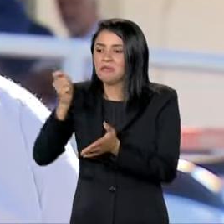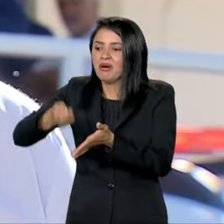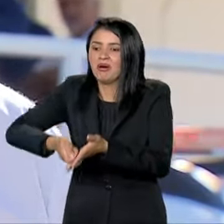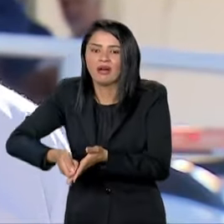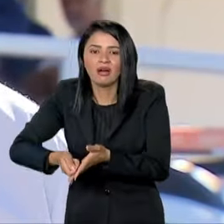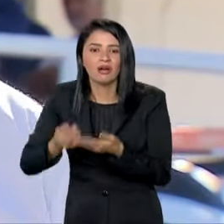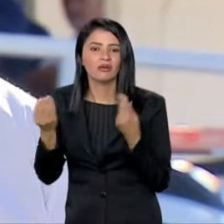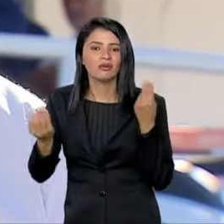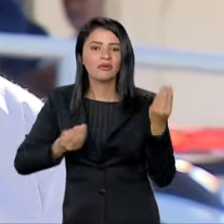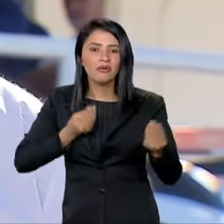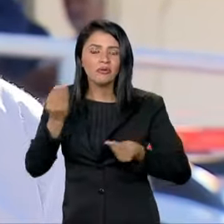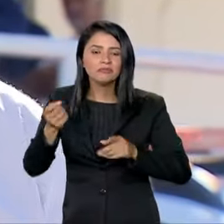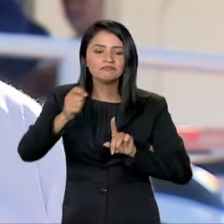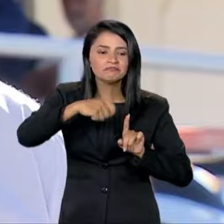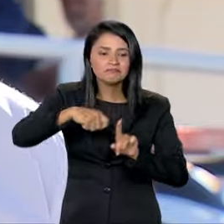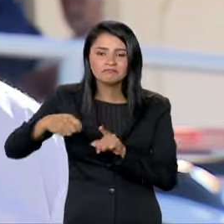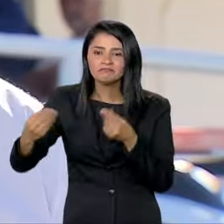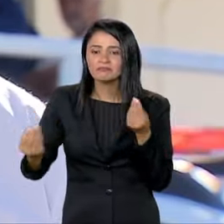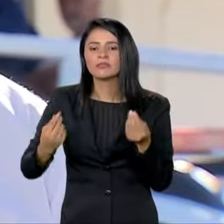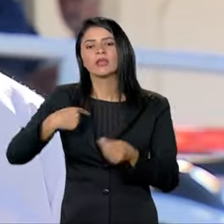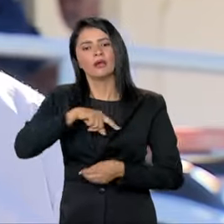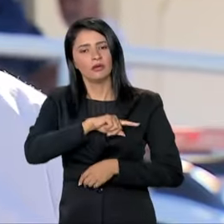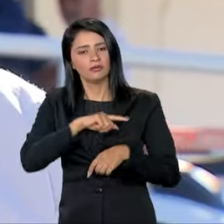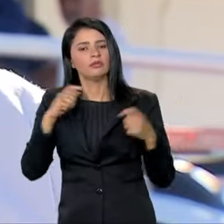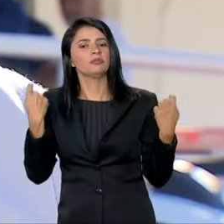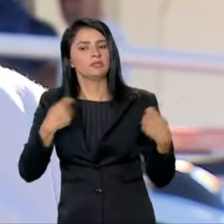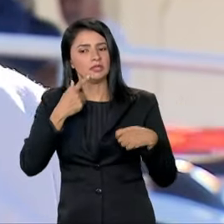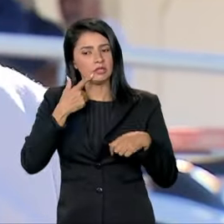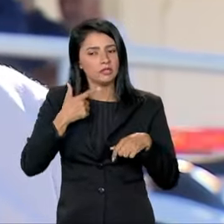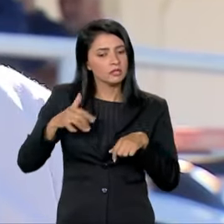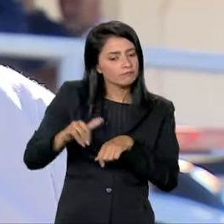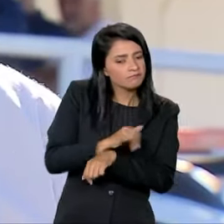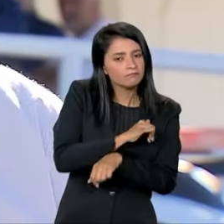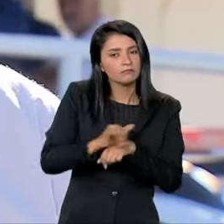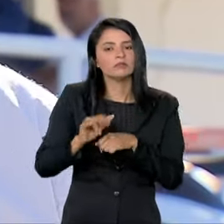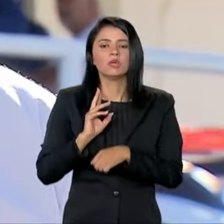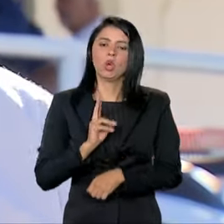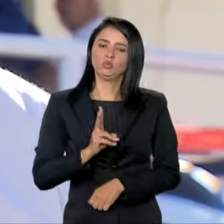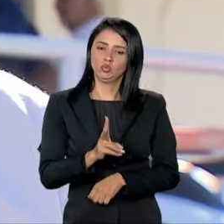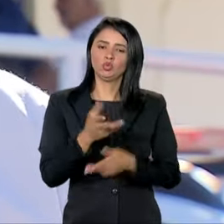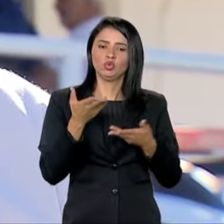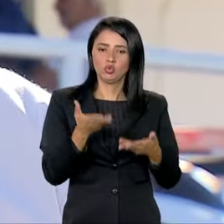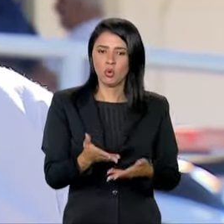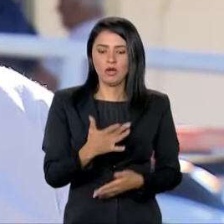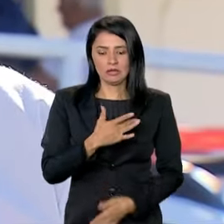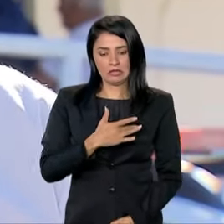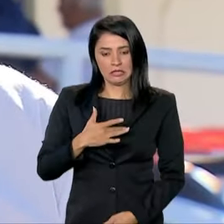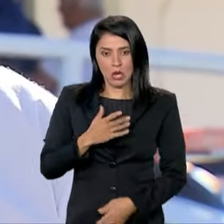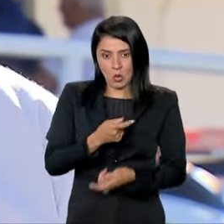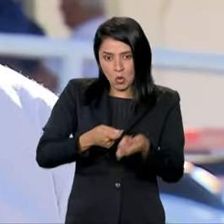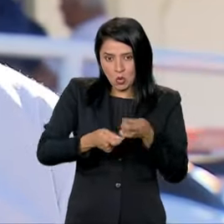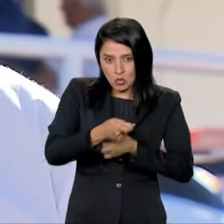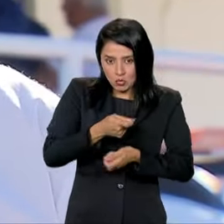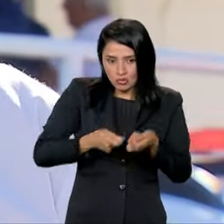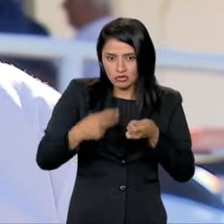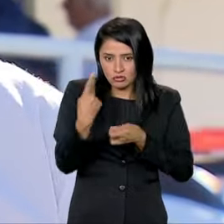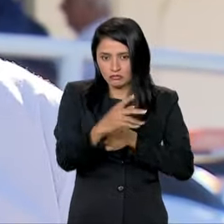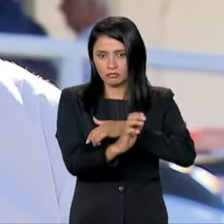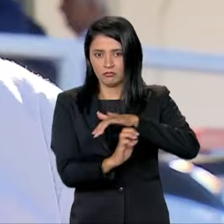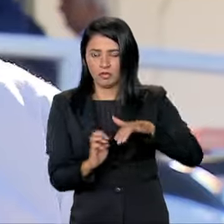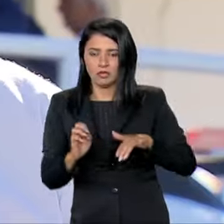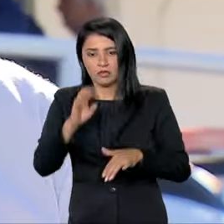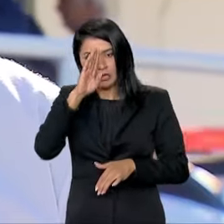Tem as despesas mensais e nós temos que construir uma alternativa para a manutenção da saúde financeira das empresas e, principalmente,